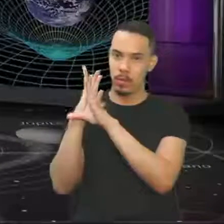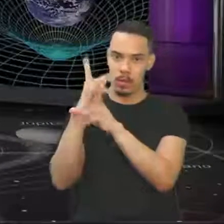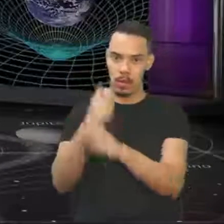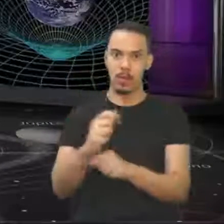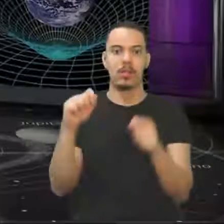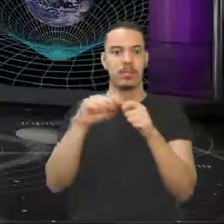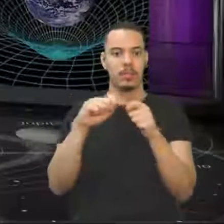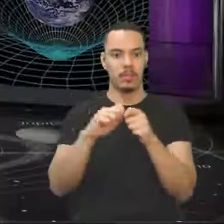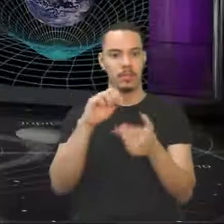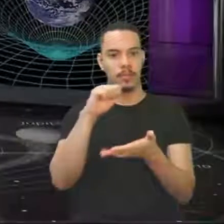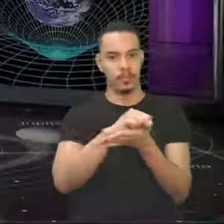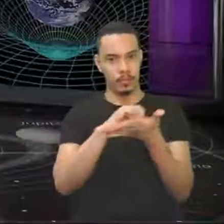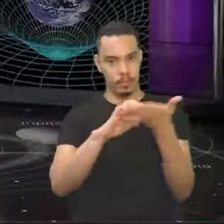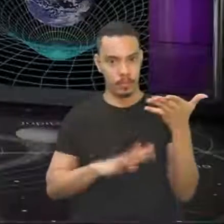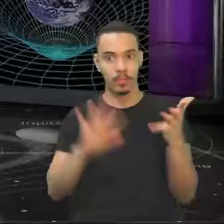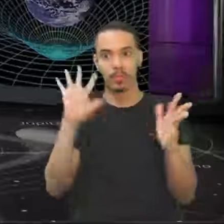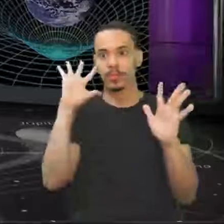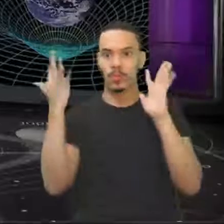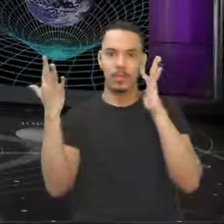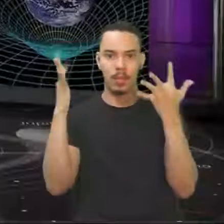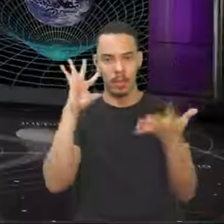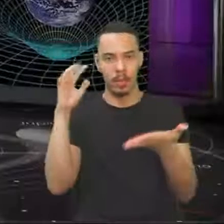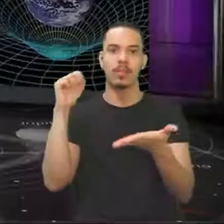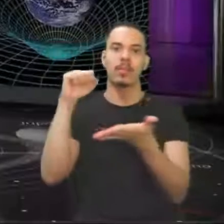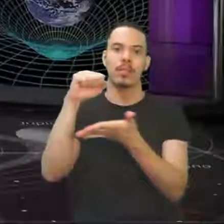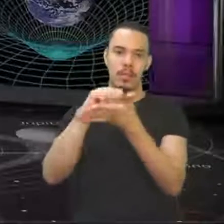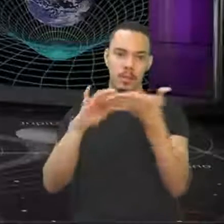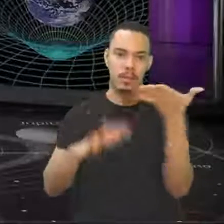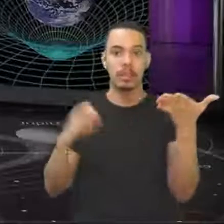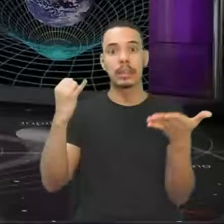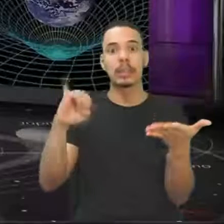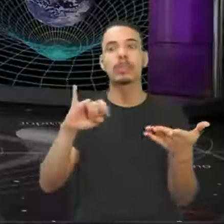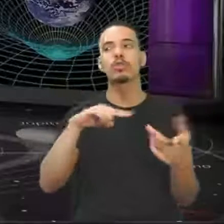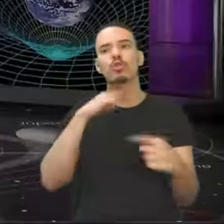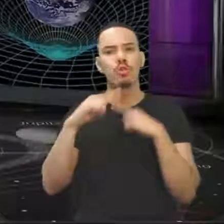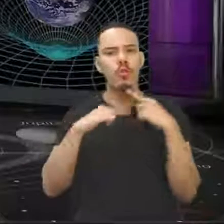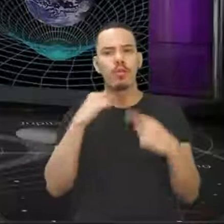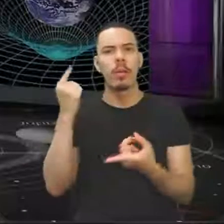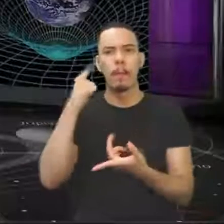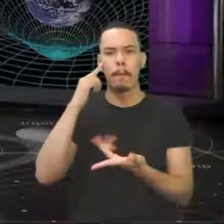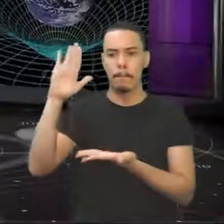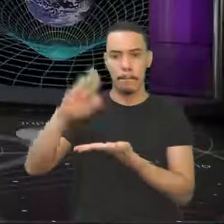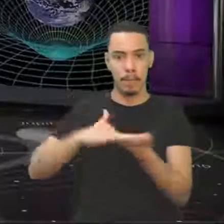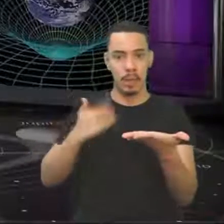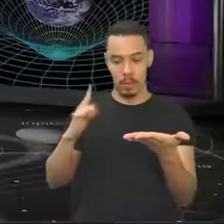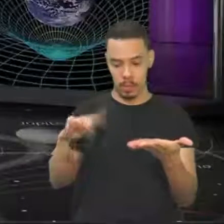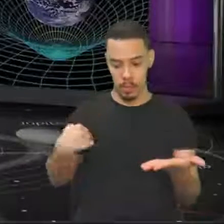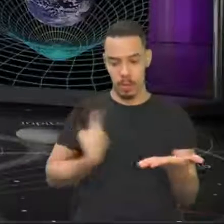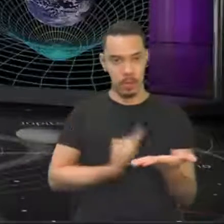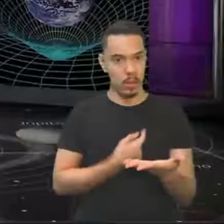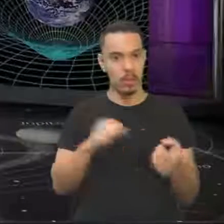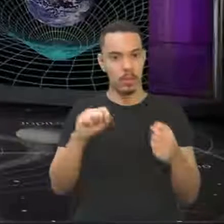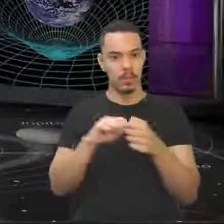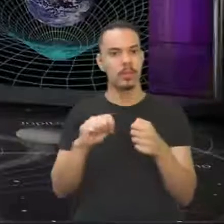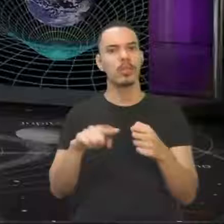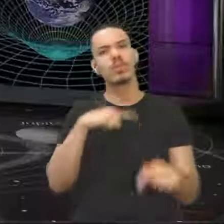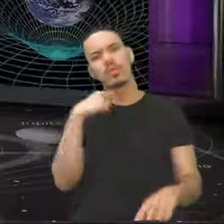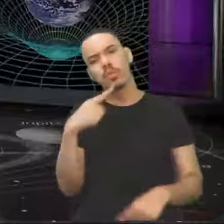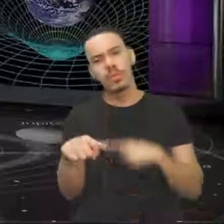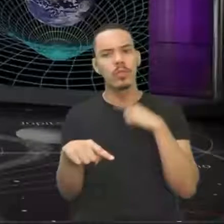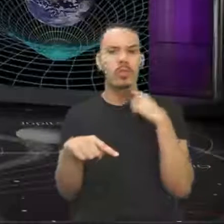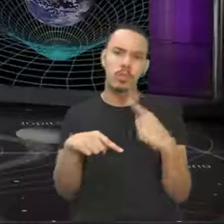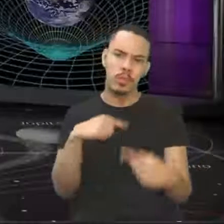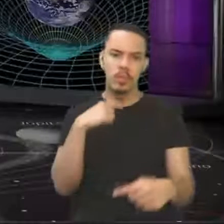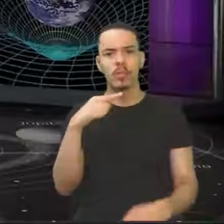fazer as atividades, resolver os exercícios, se tiverem dúvida manda aqui pra gente, e aí a gente vai tirando as dúvidas de